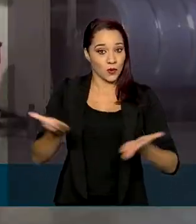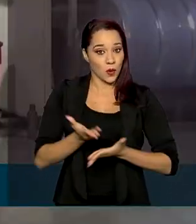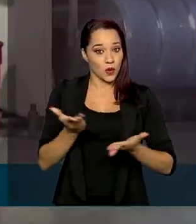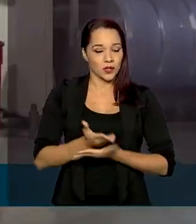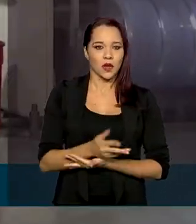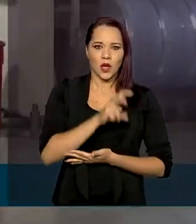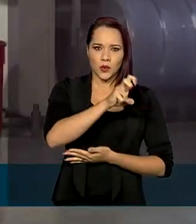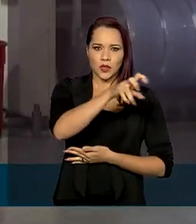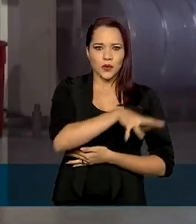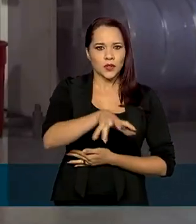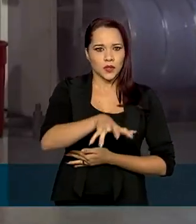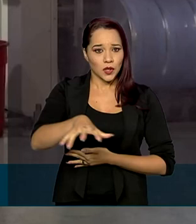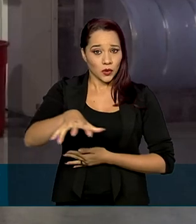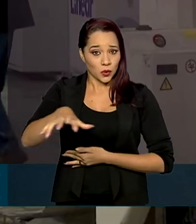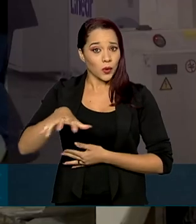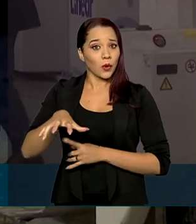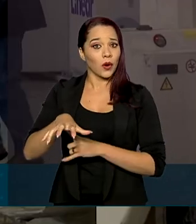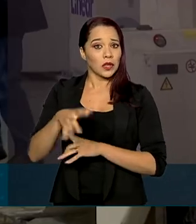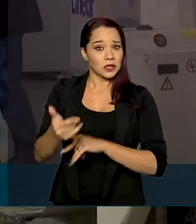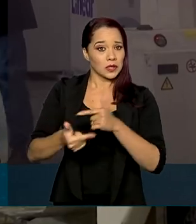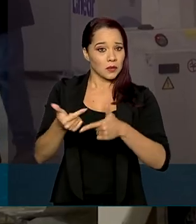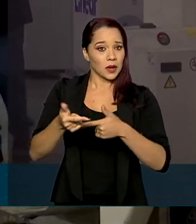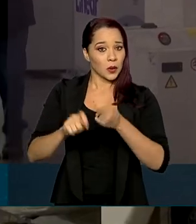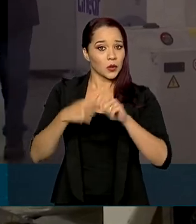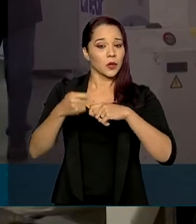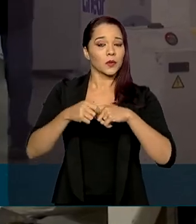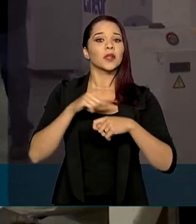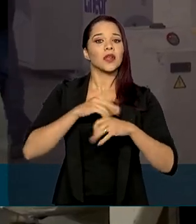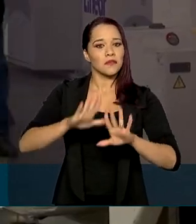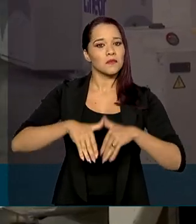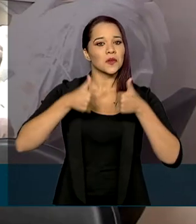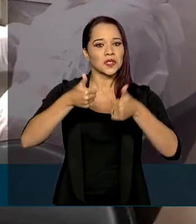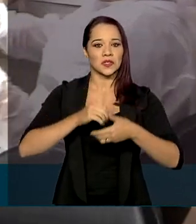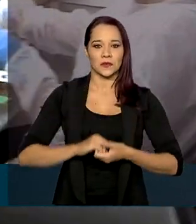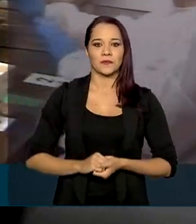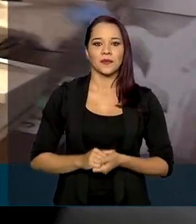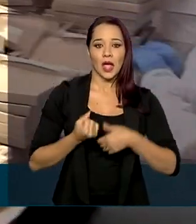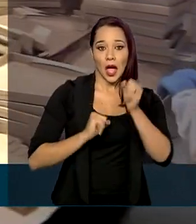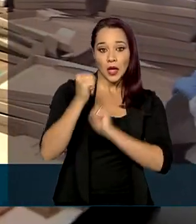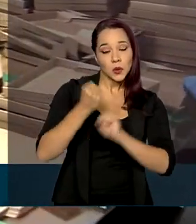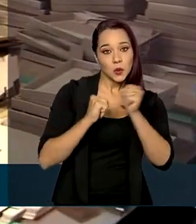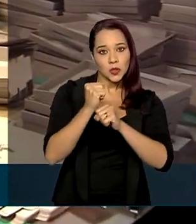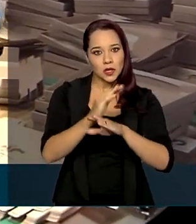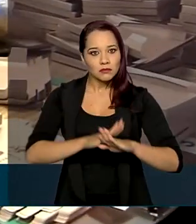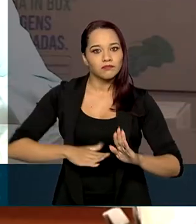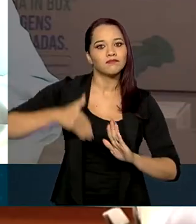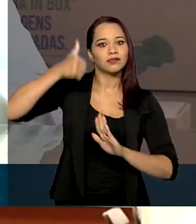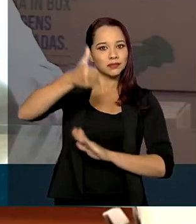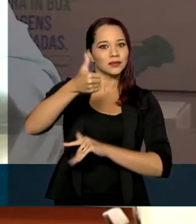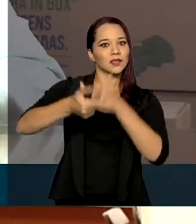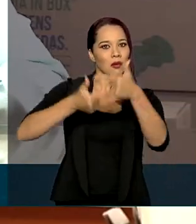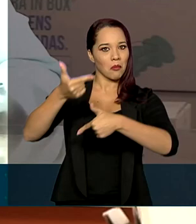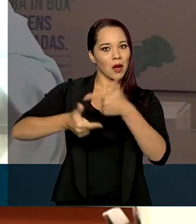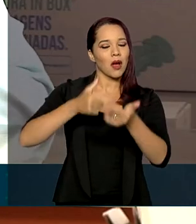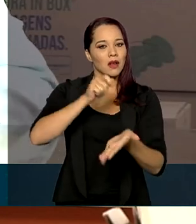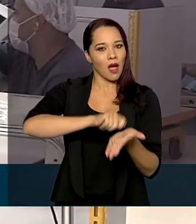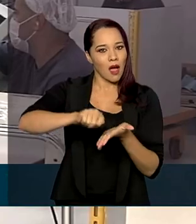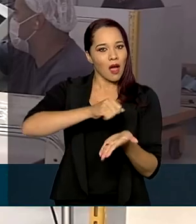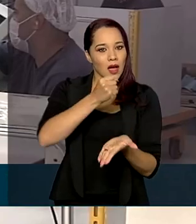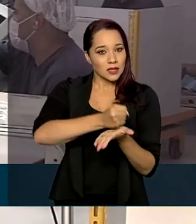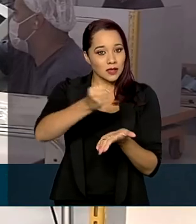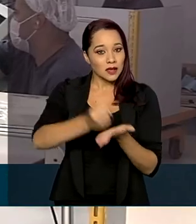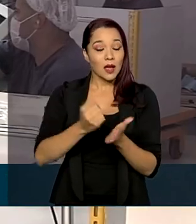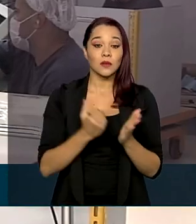Os cinco setores de atividade econômica tiveram saldo positivo. A indústria liderou a geração de empregos formais com